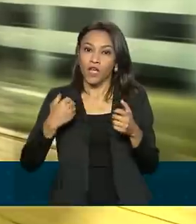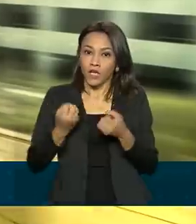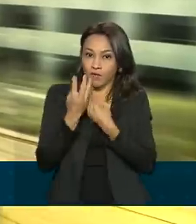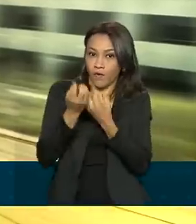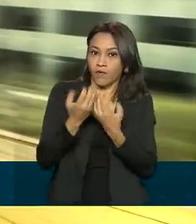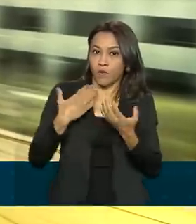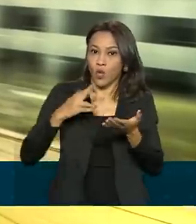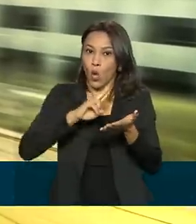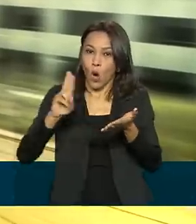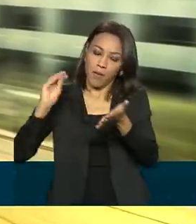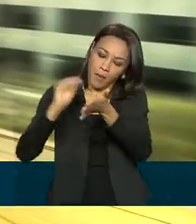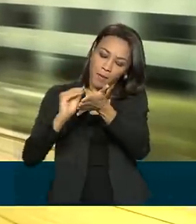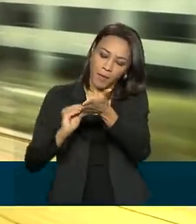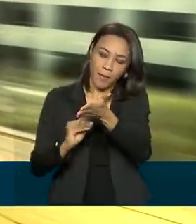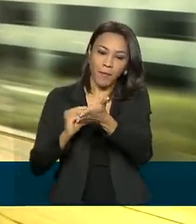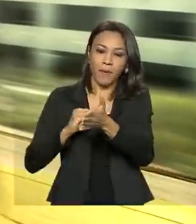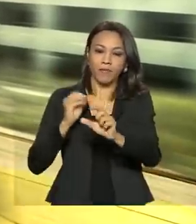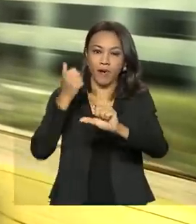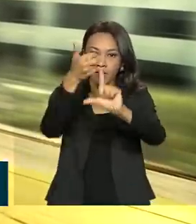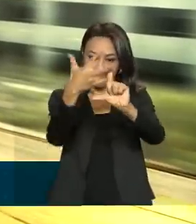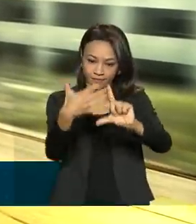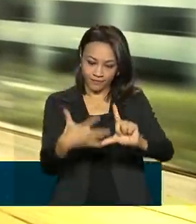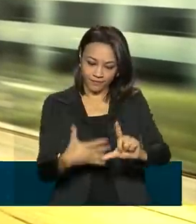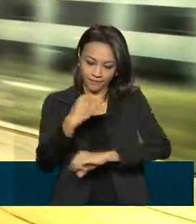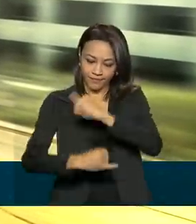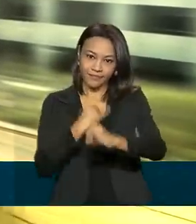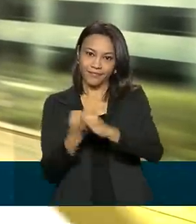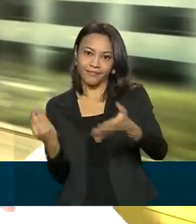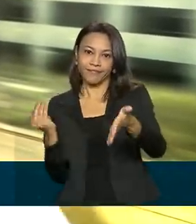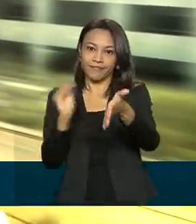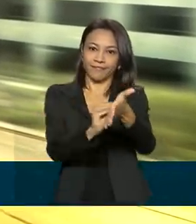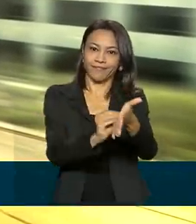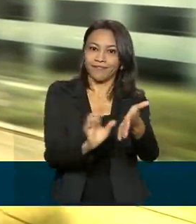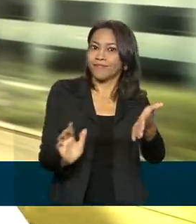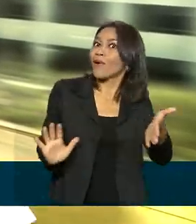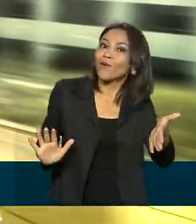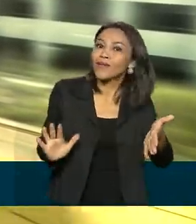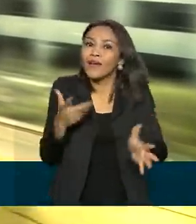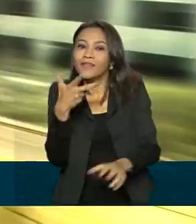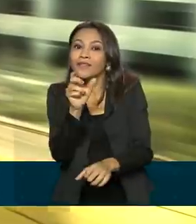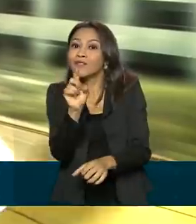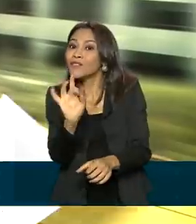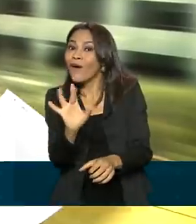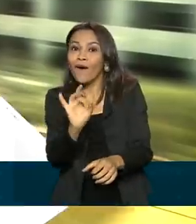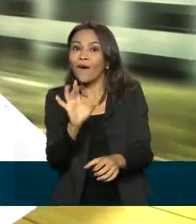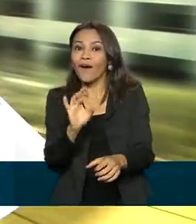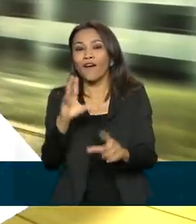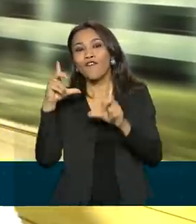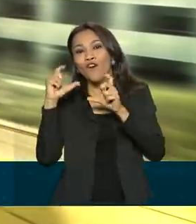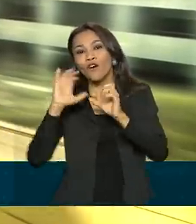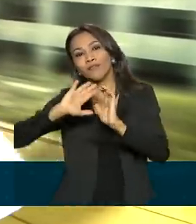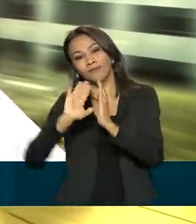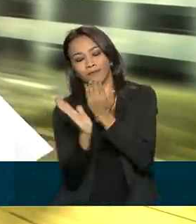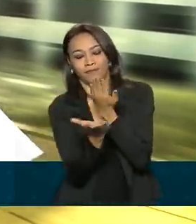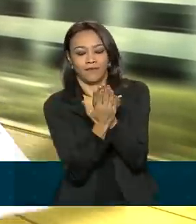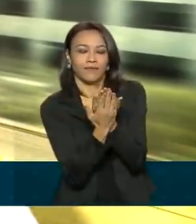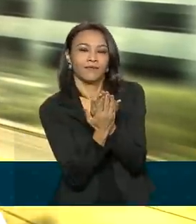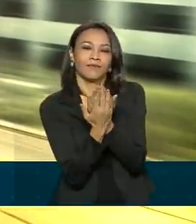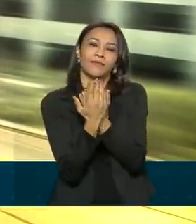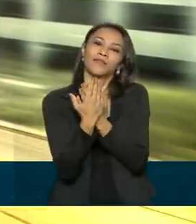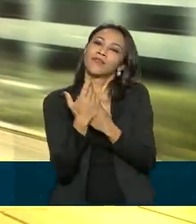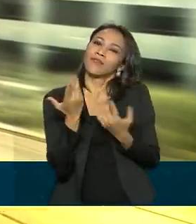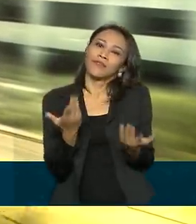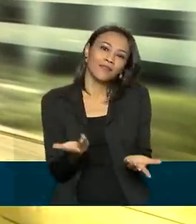no blog noel.correios.com.br. E depois é só anexar a foto que você tirou em